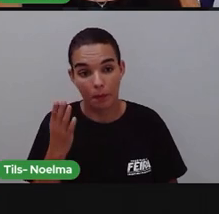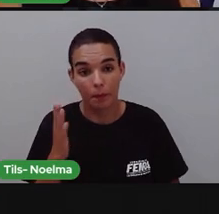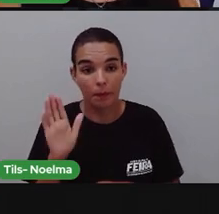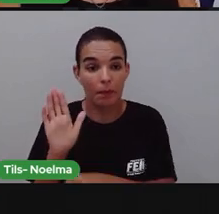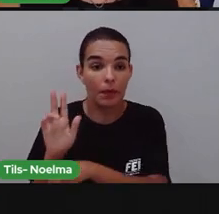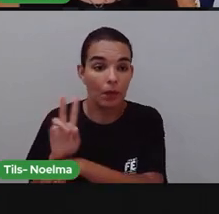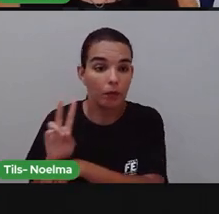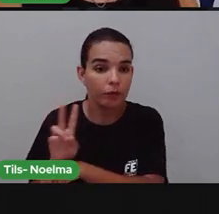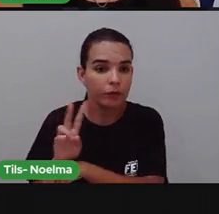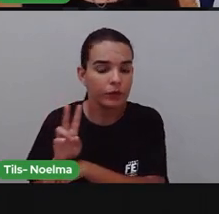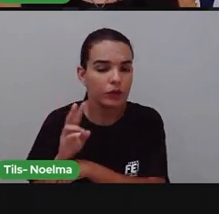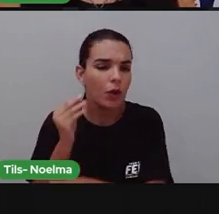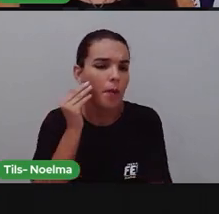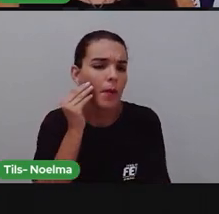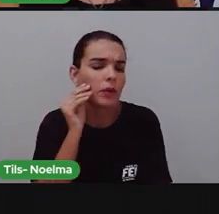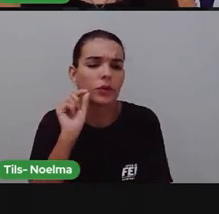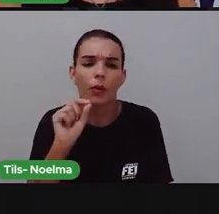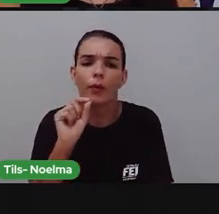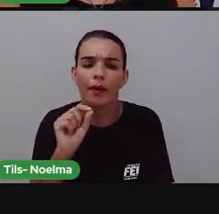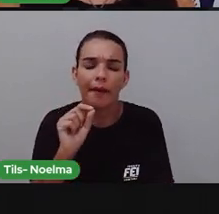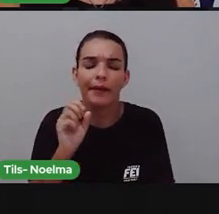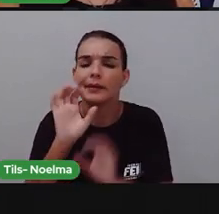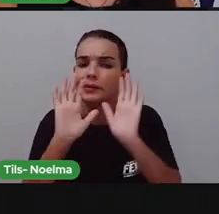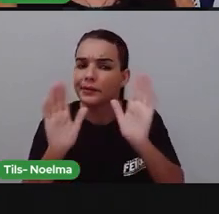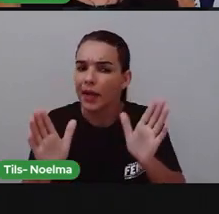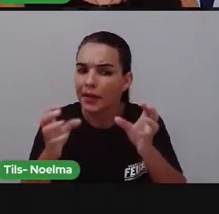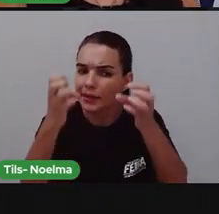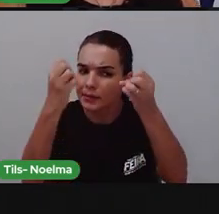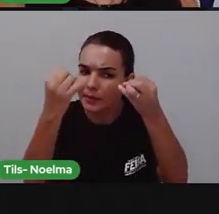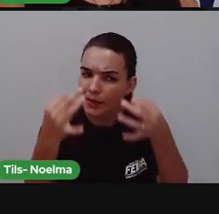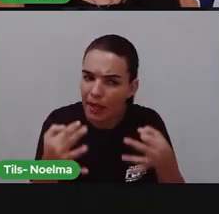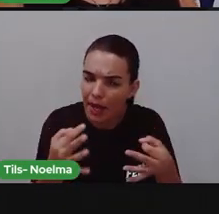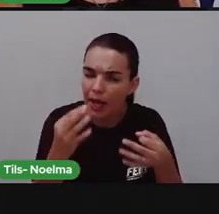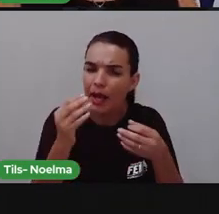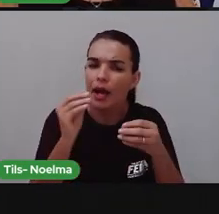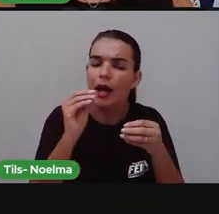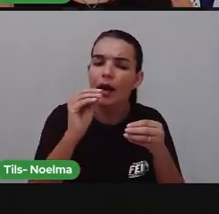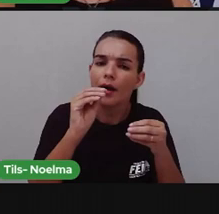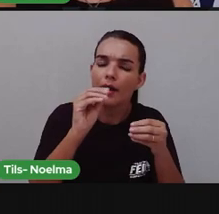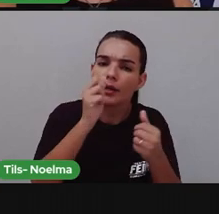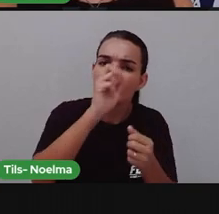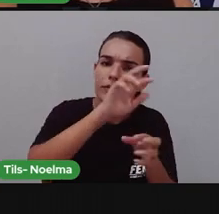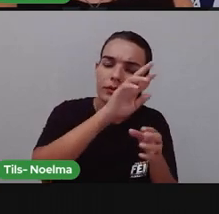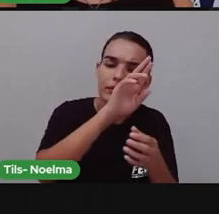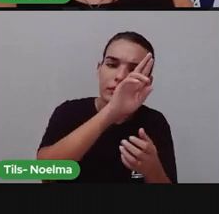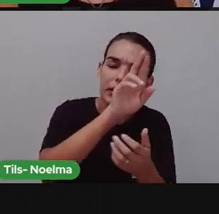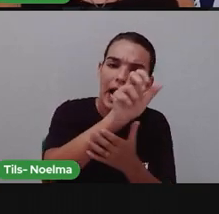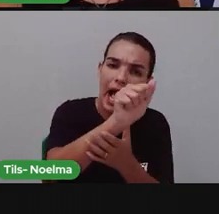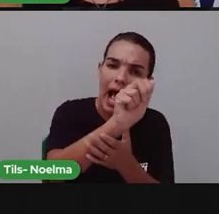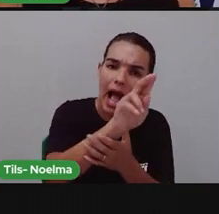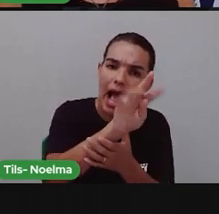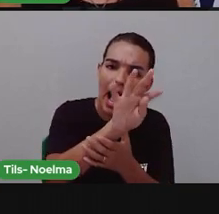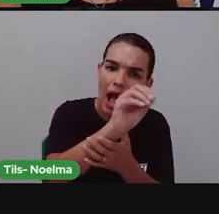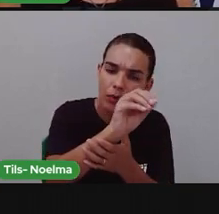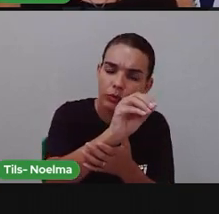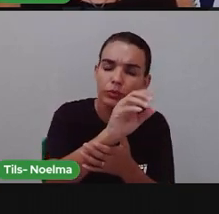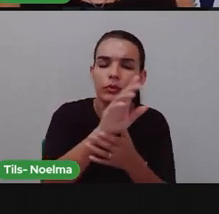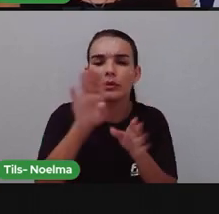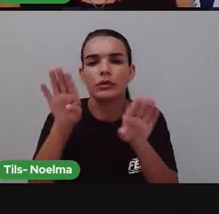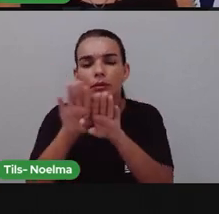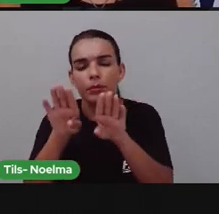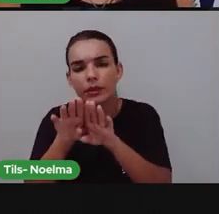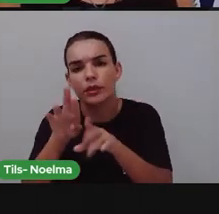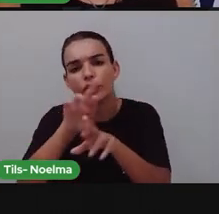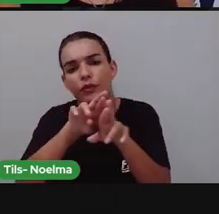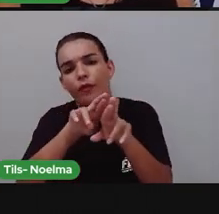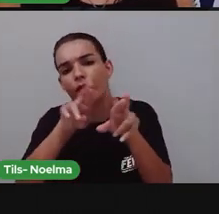ele traz aí, né, enfatiza aí a diferença de biografia e autobiografia. Vocês viram ali que ela ficou